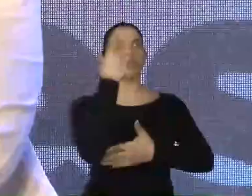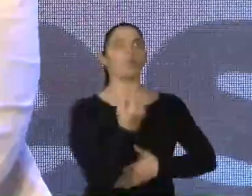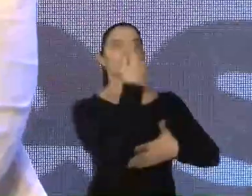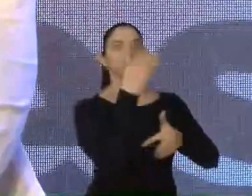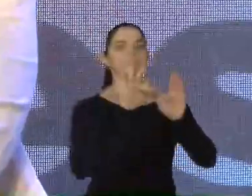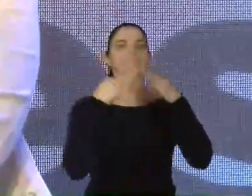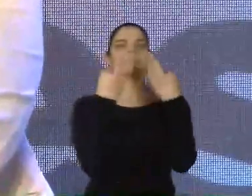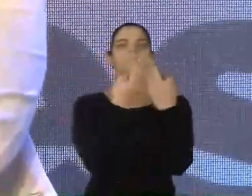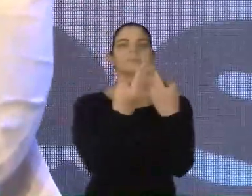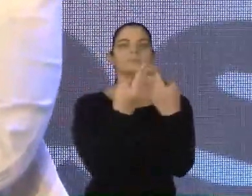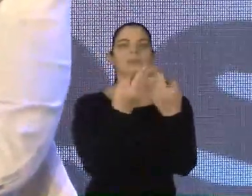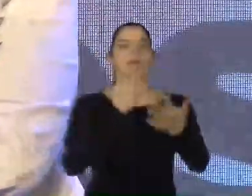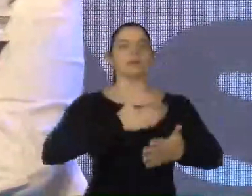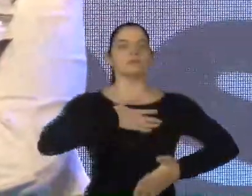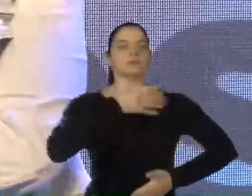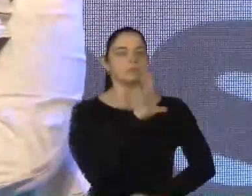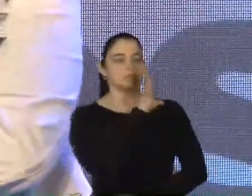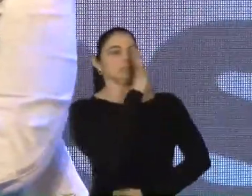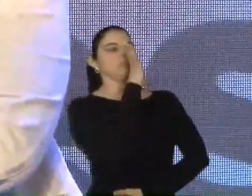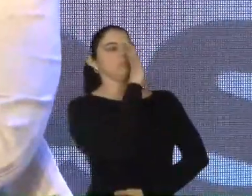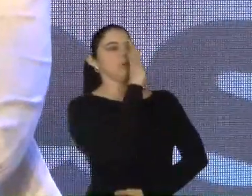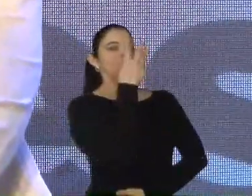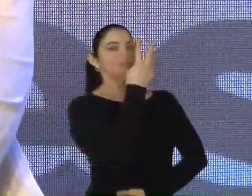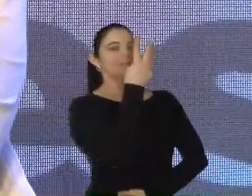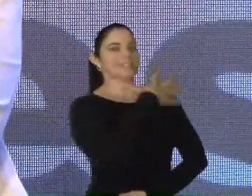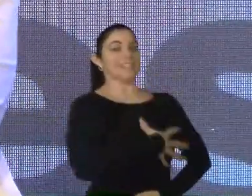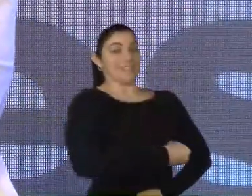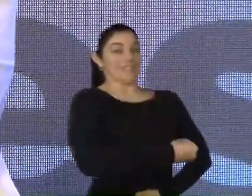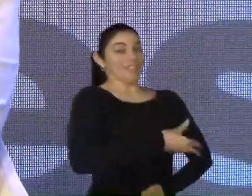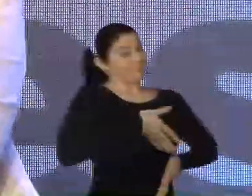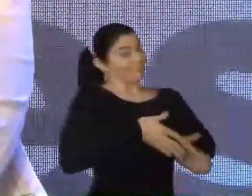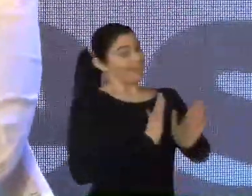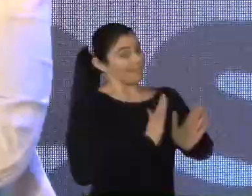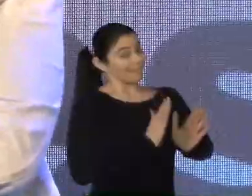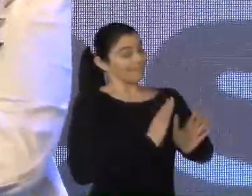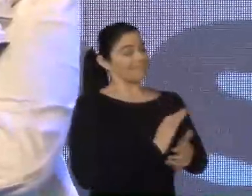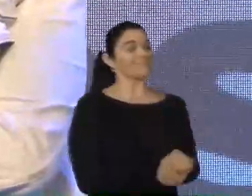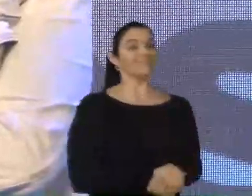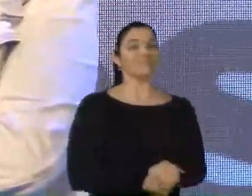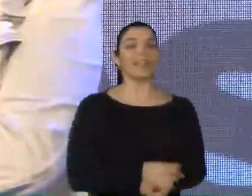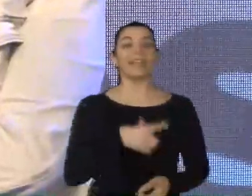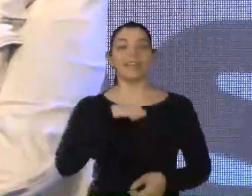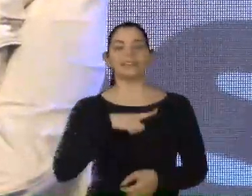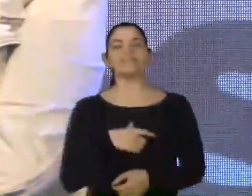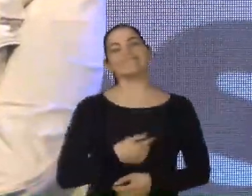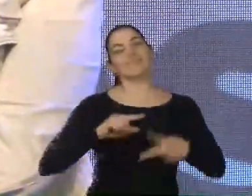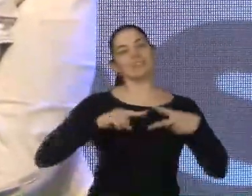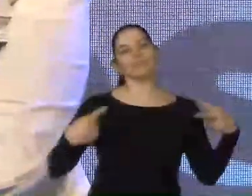que foi surpreendida com o nascimento do terceiro filho, filho caçula, que nasceu com a trissomia do 21.